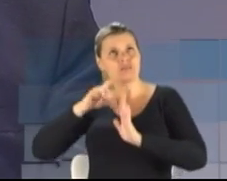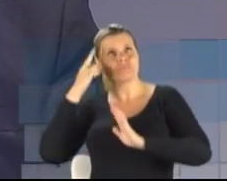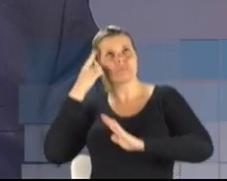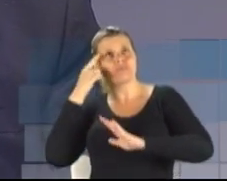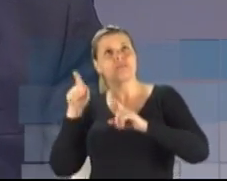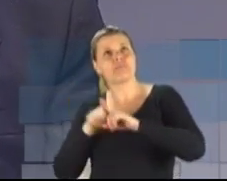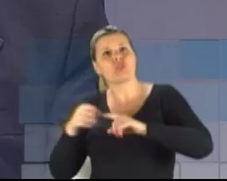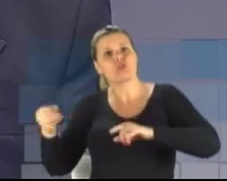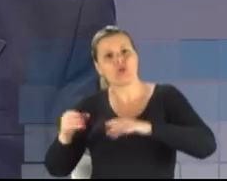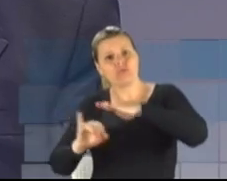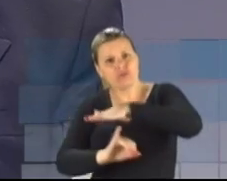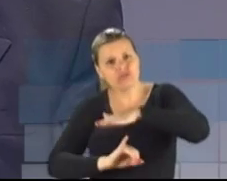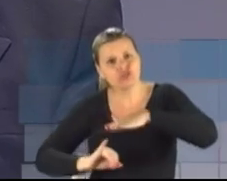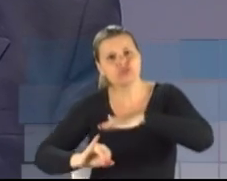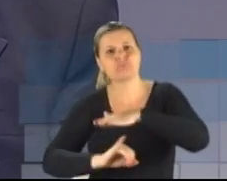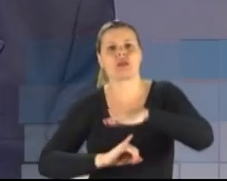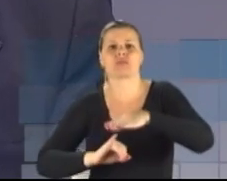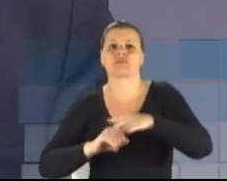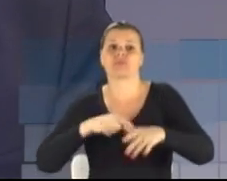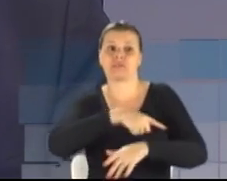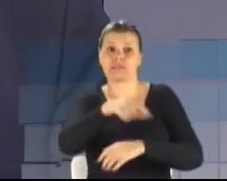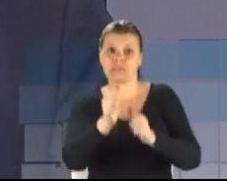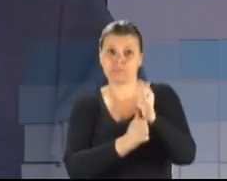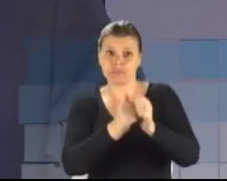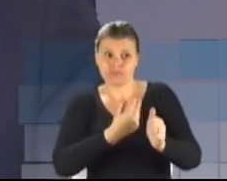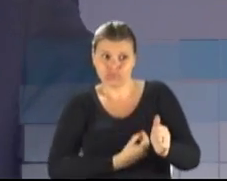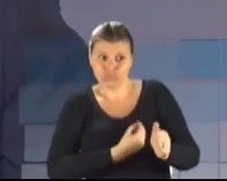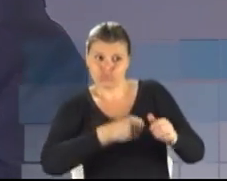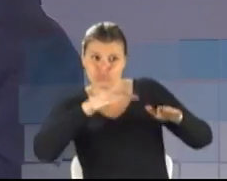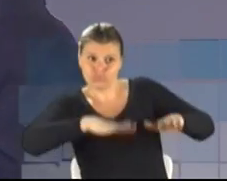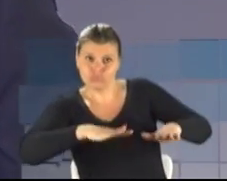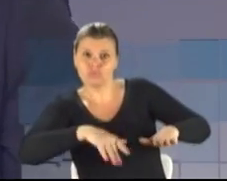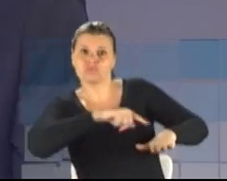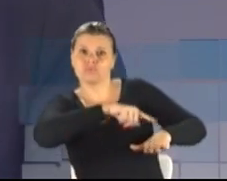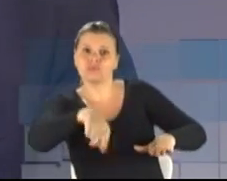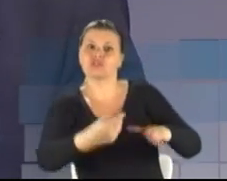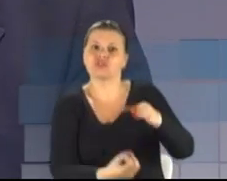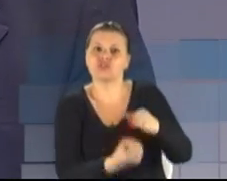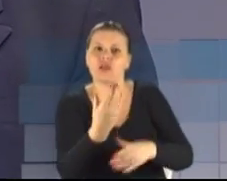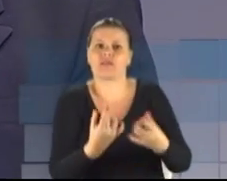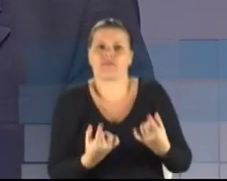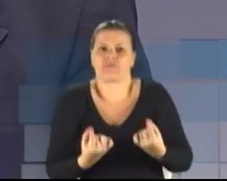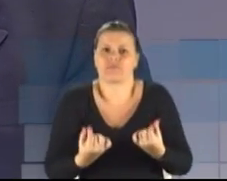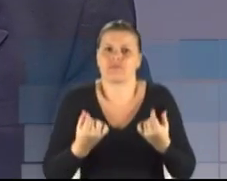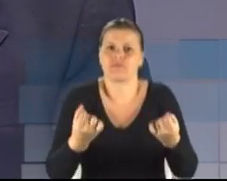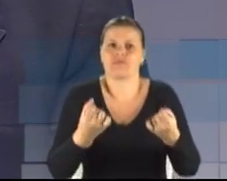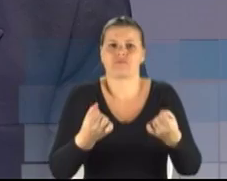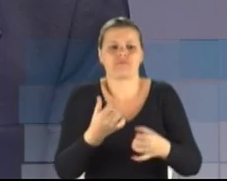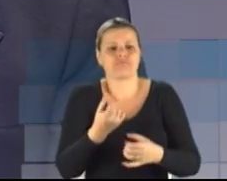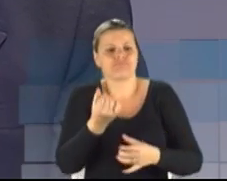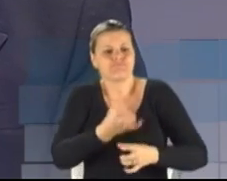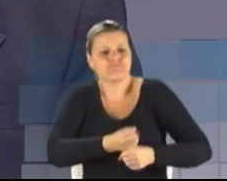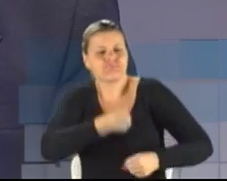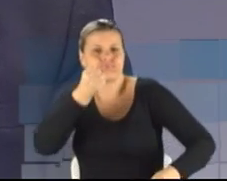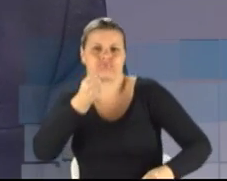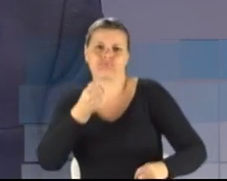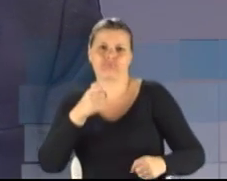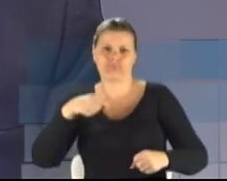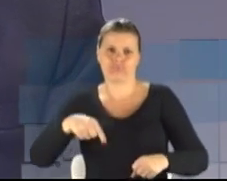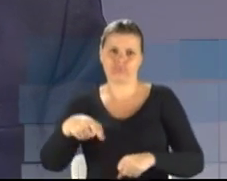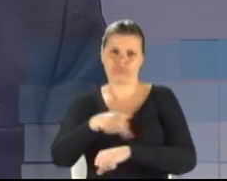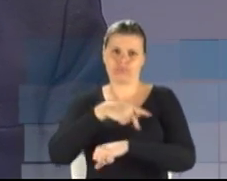para que essas empresas que aqui estão, são geradoras de riqueza, geradoras de renda no nosso país. Nós não podemos